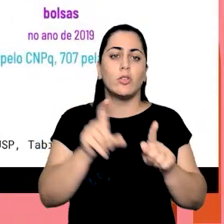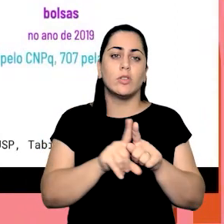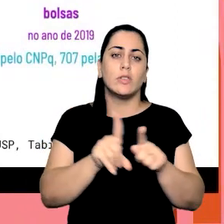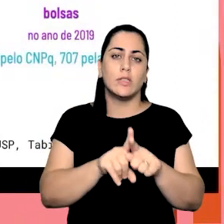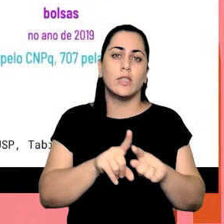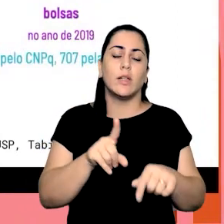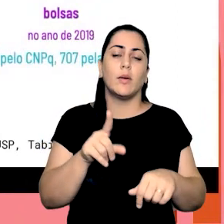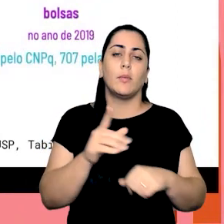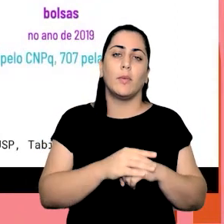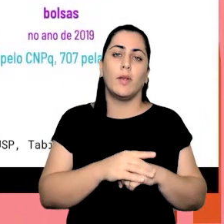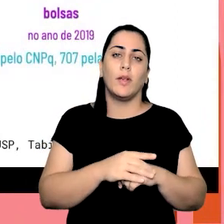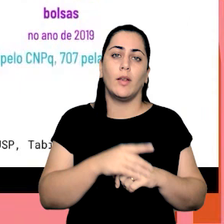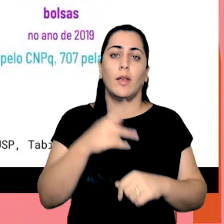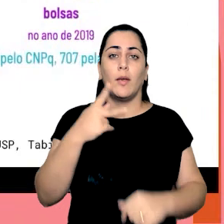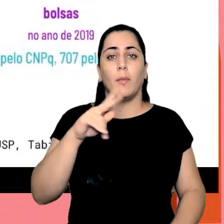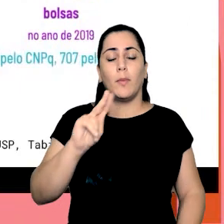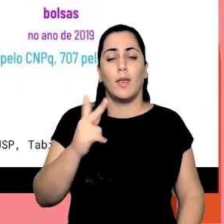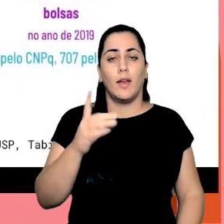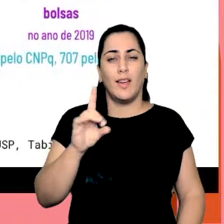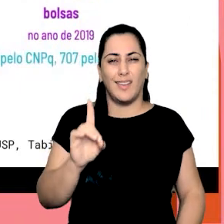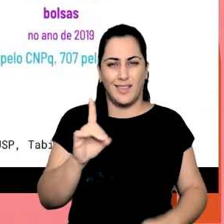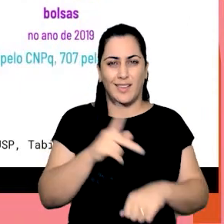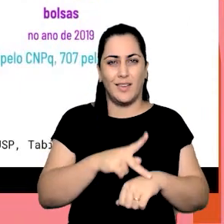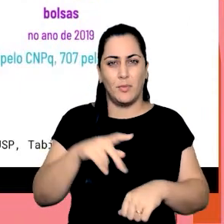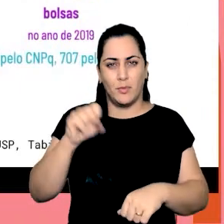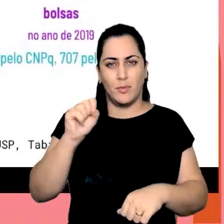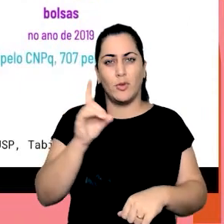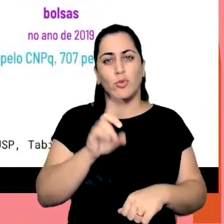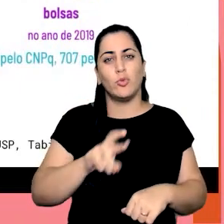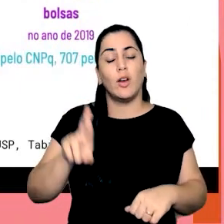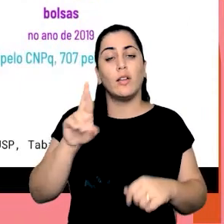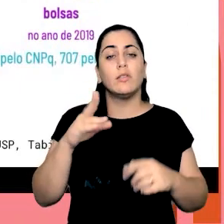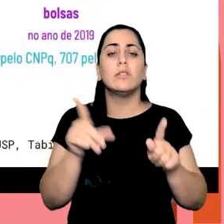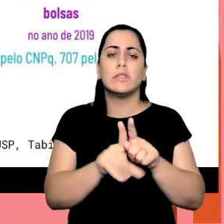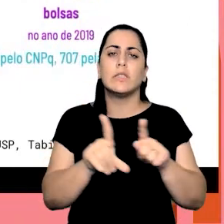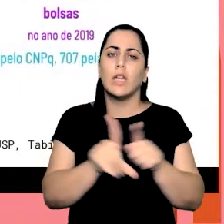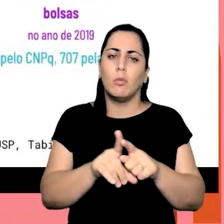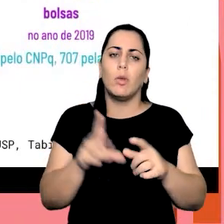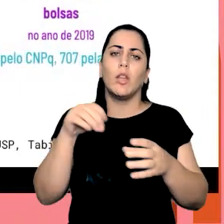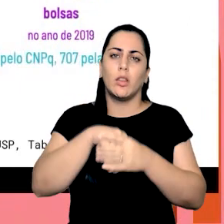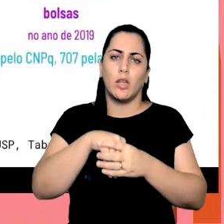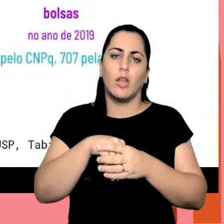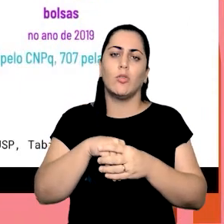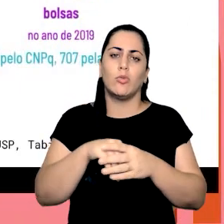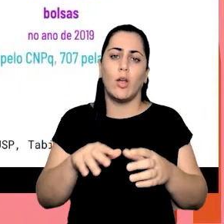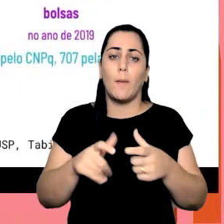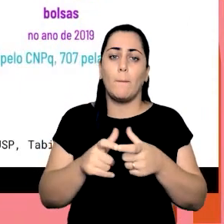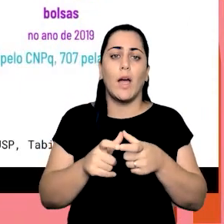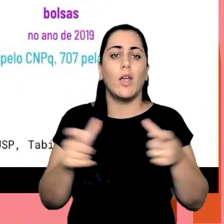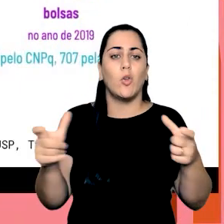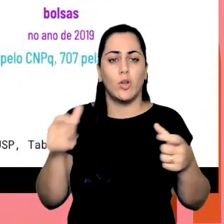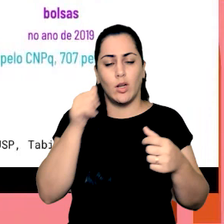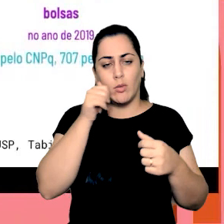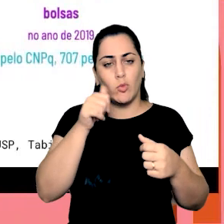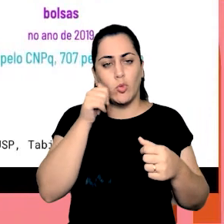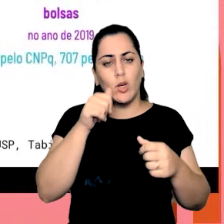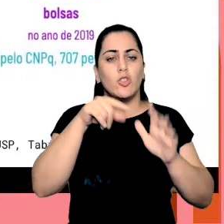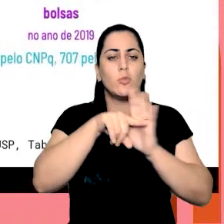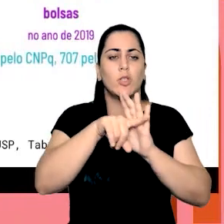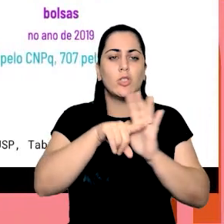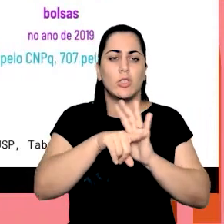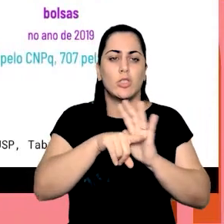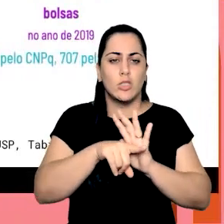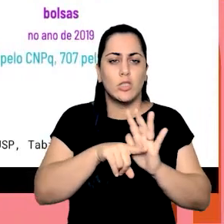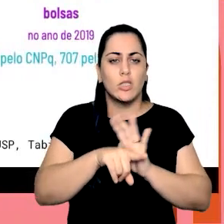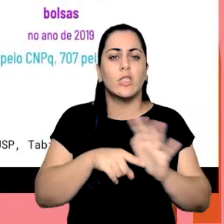pós-doc no mesmo, pós-douturado, no mesmo pacote, né, na mesma categoria, e somos a maioria, liderando pesquisas,